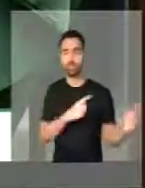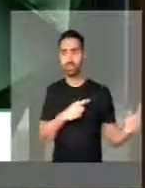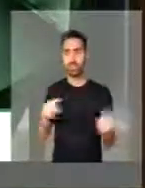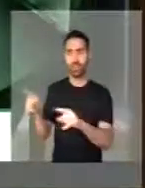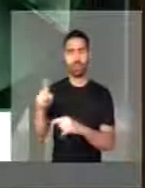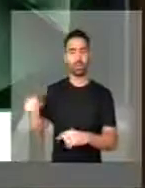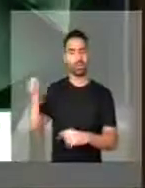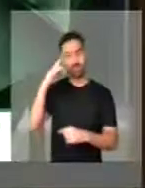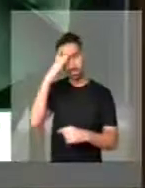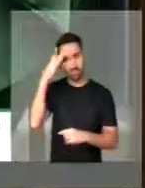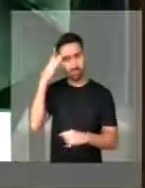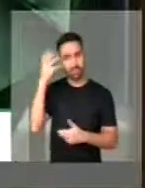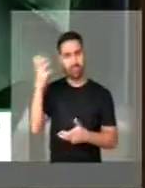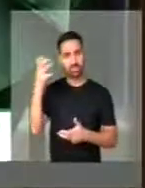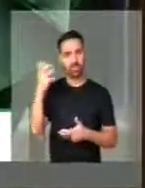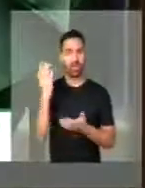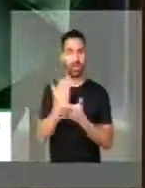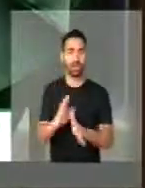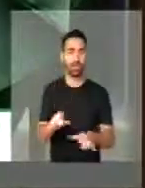quiseram desconstruir o futuro.